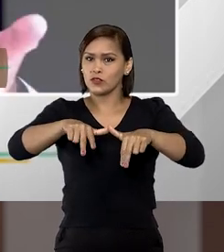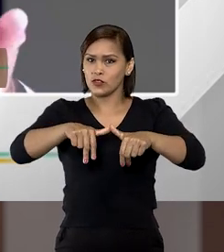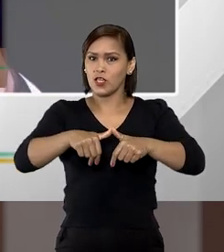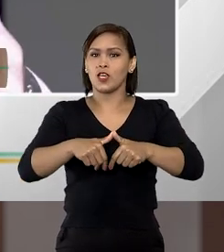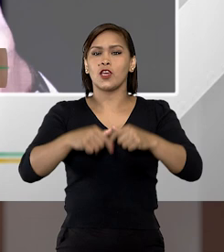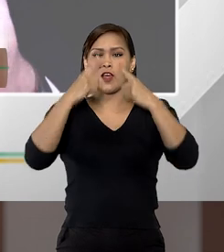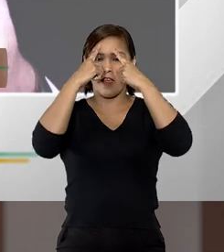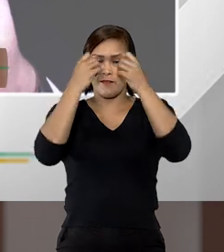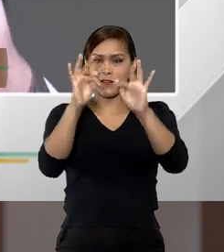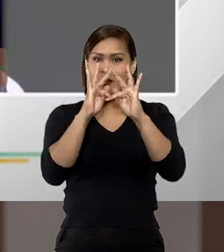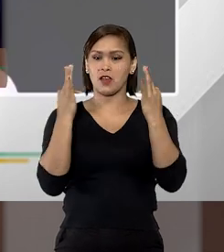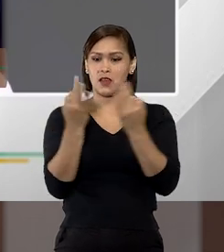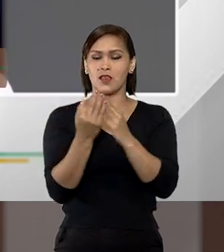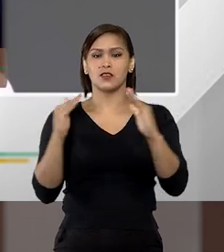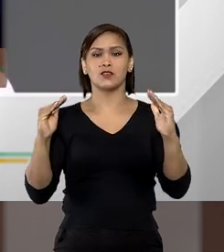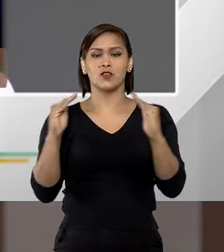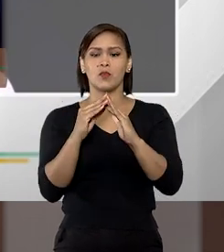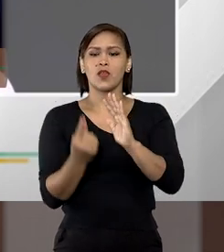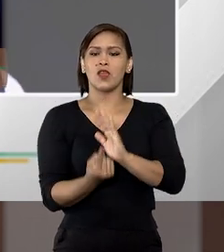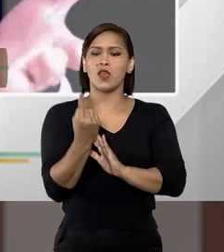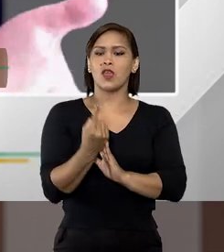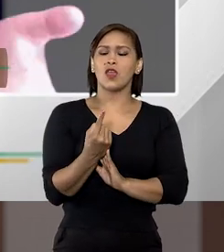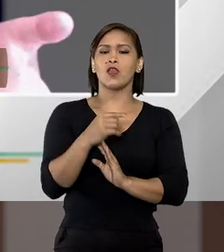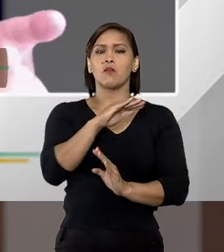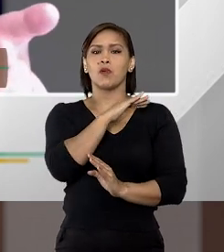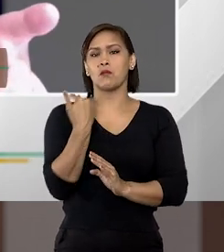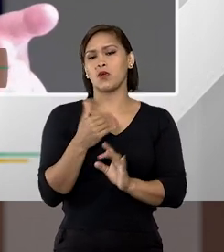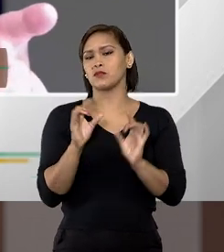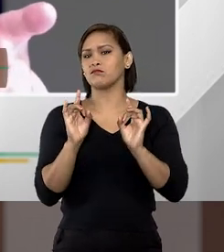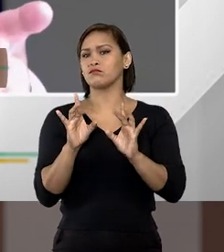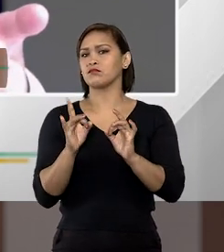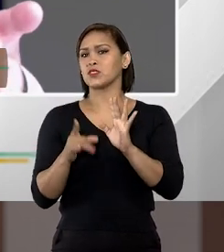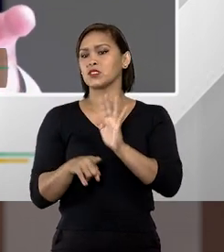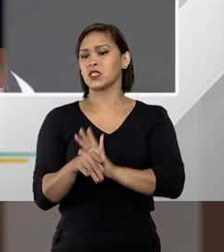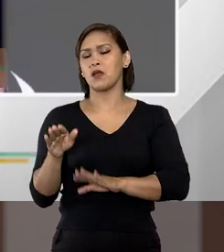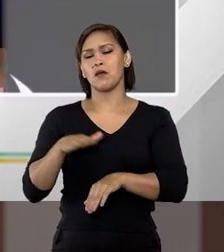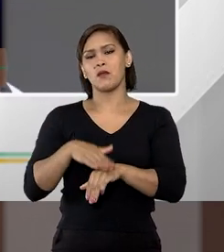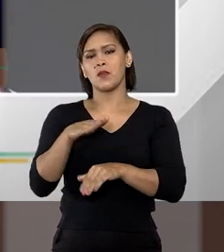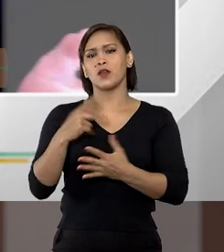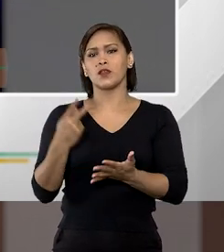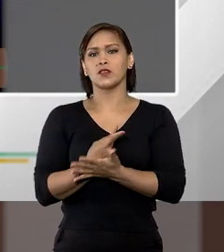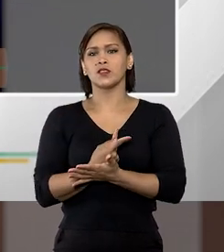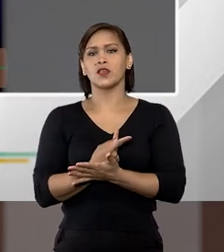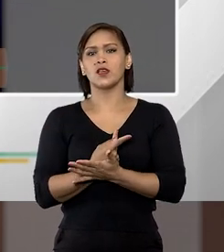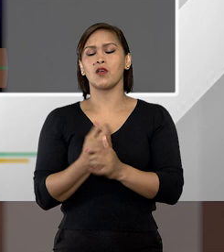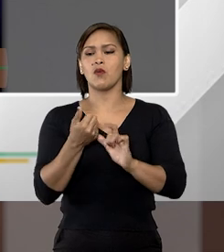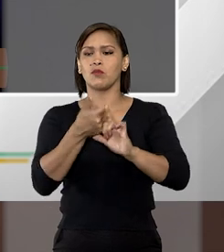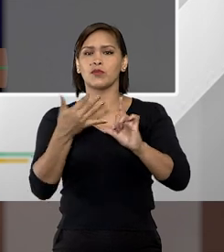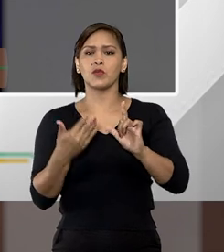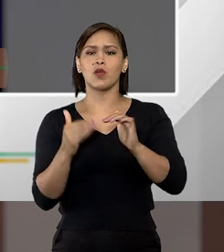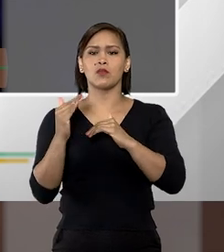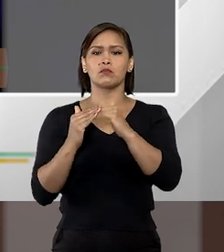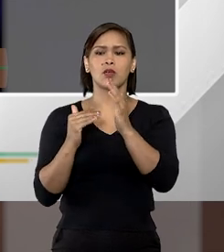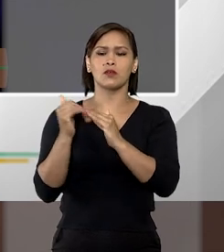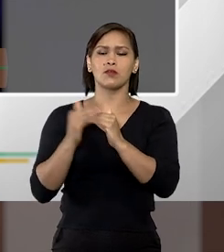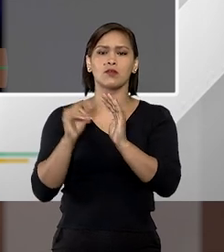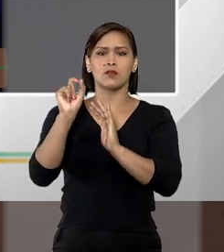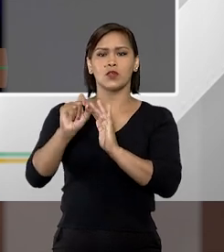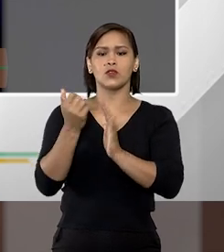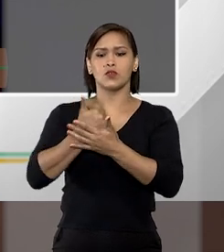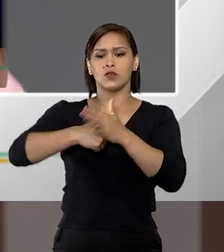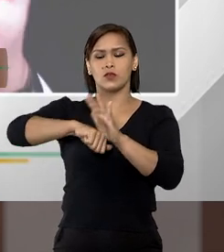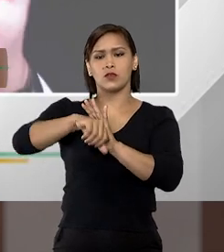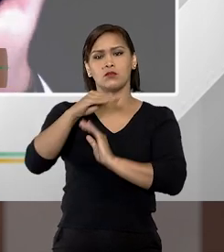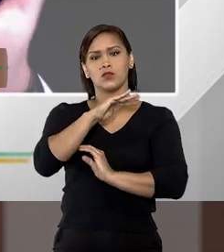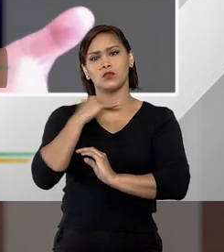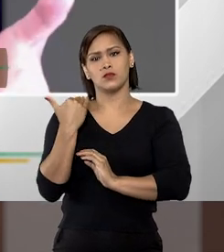violência doméstica, em um homicídio privilegiado, na maioria das vezes, tá? Ou era uma qualificadora do crime de